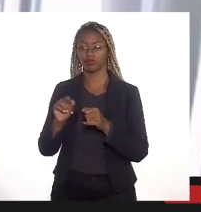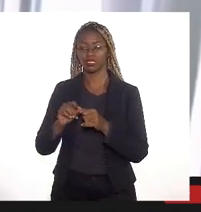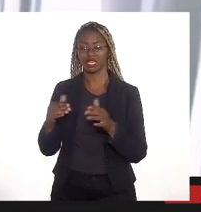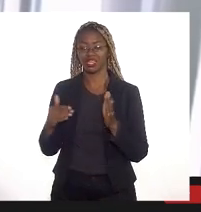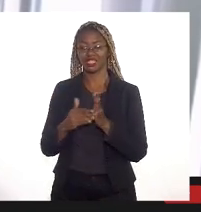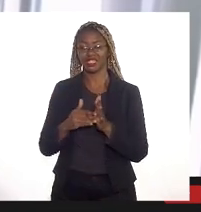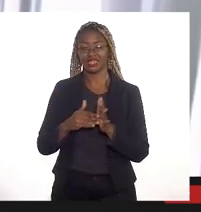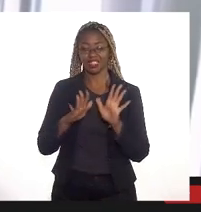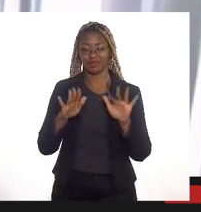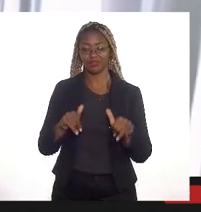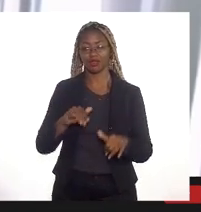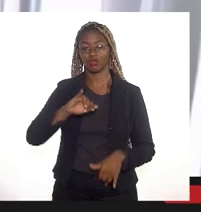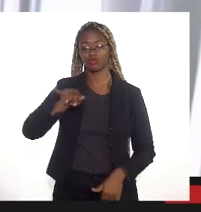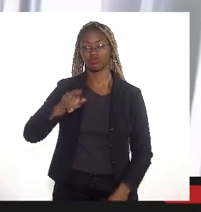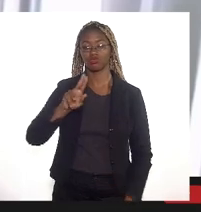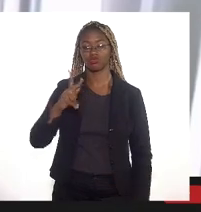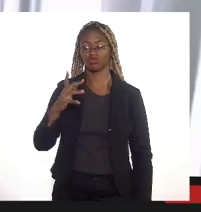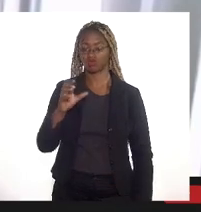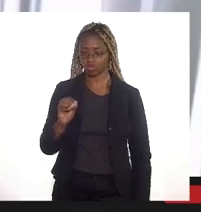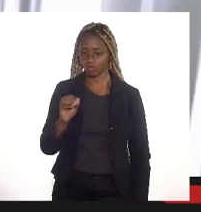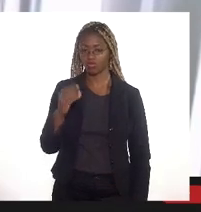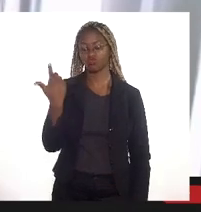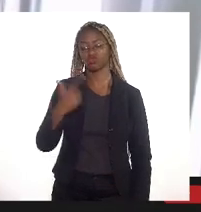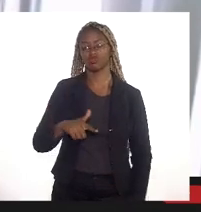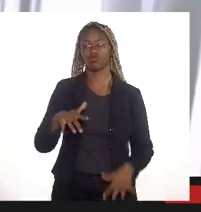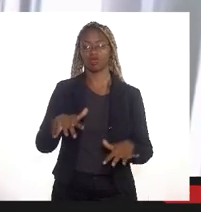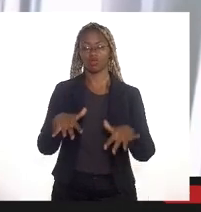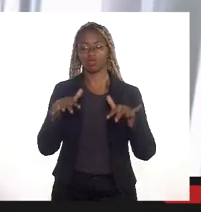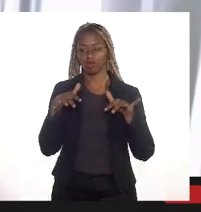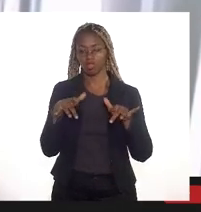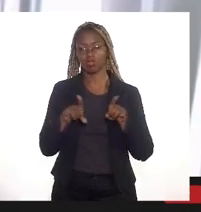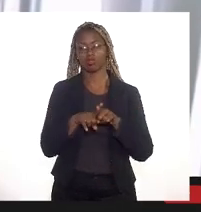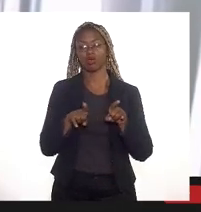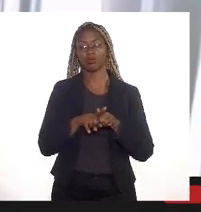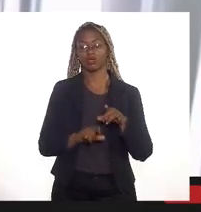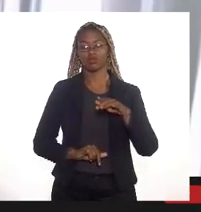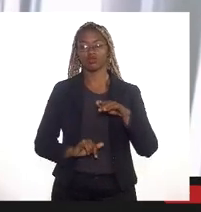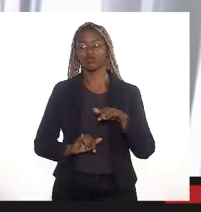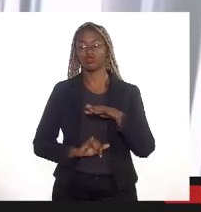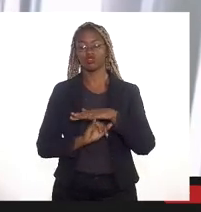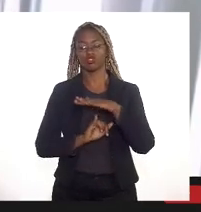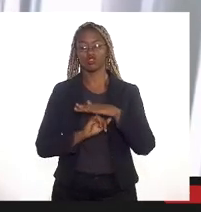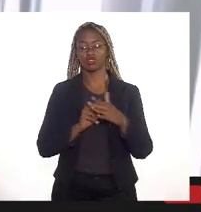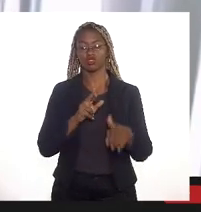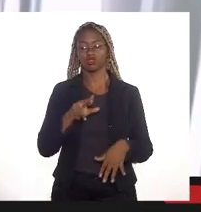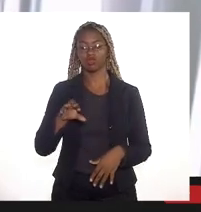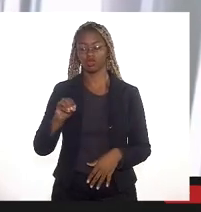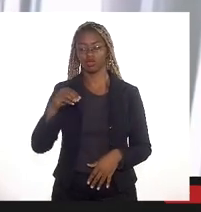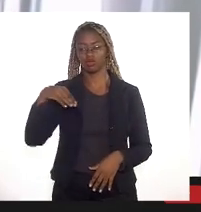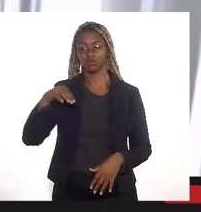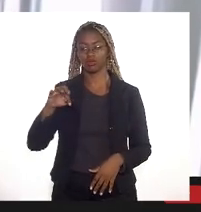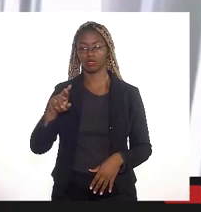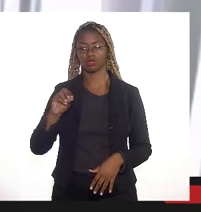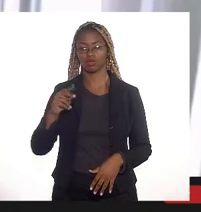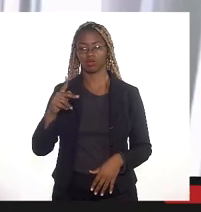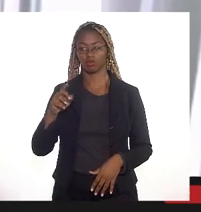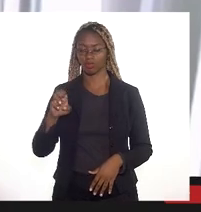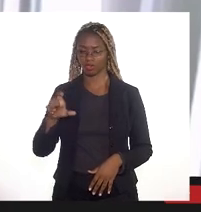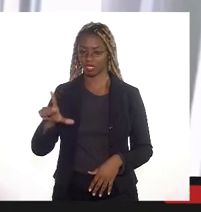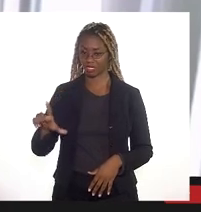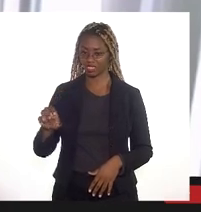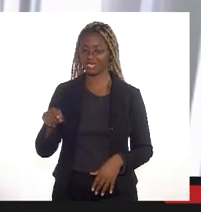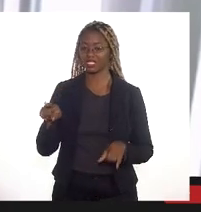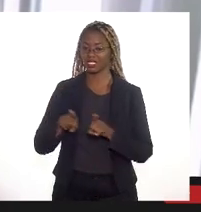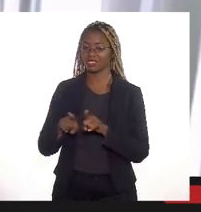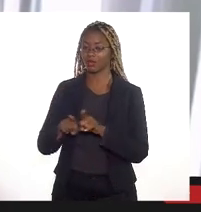o final do mês de junho uma nova audiência envolvendo também o Instituto Rio Metrópole talvez a Câmara Federal através do